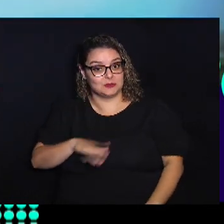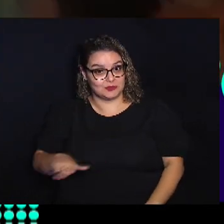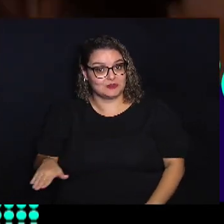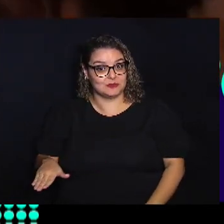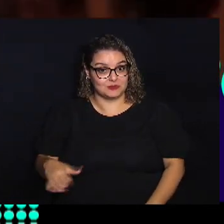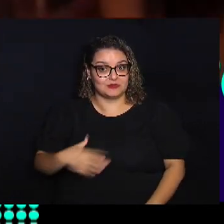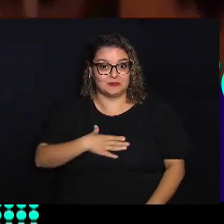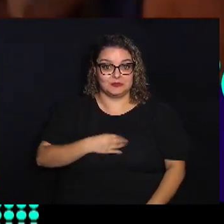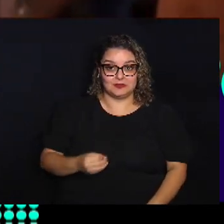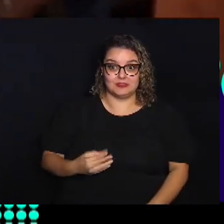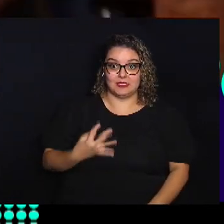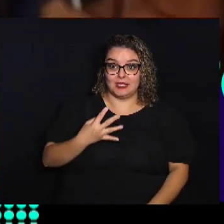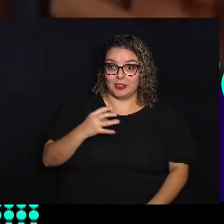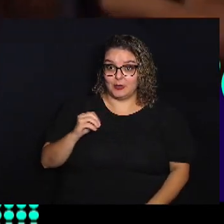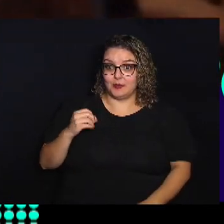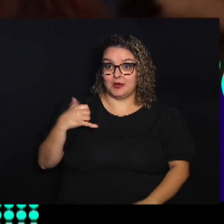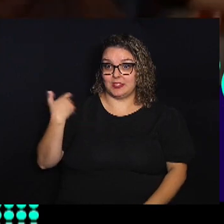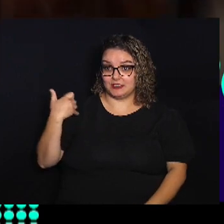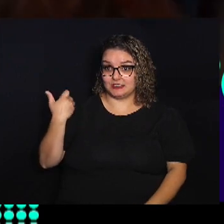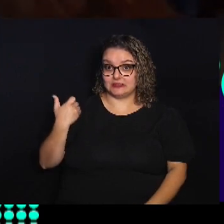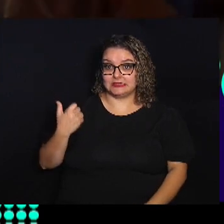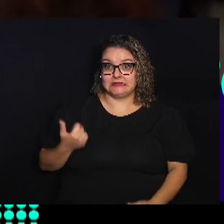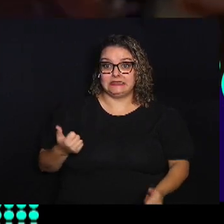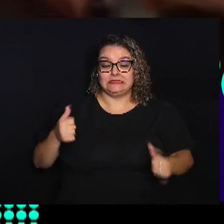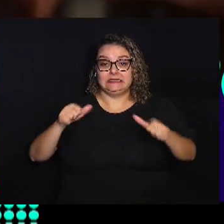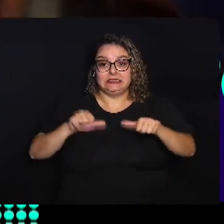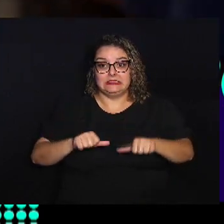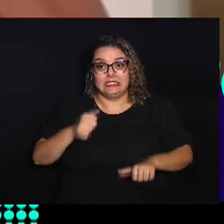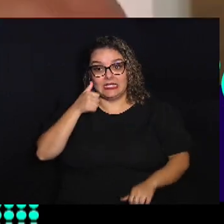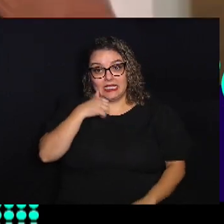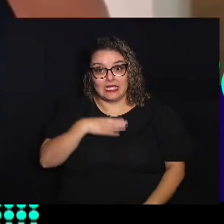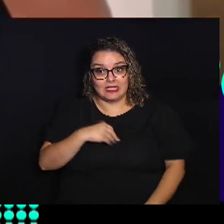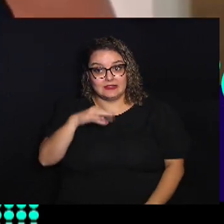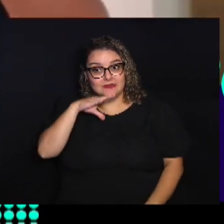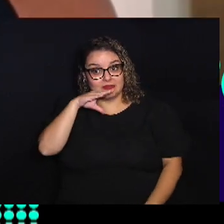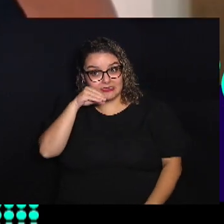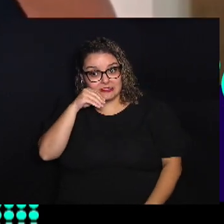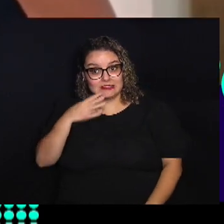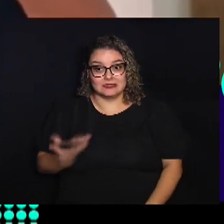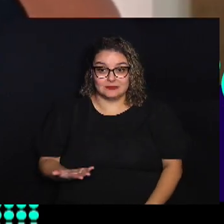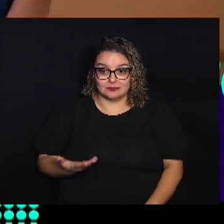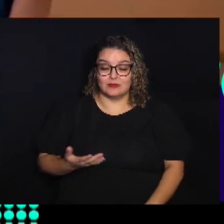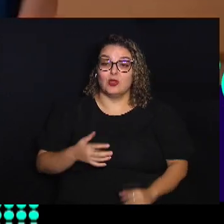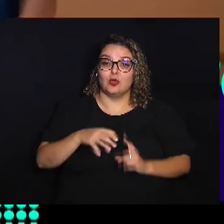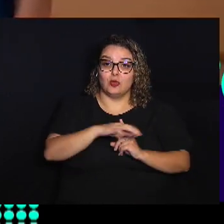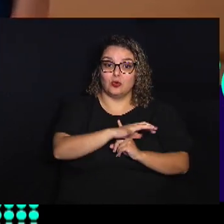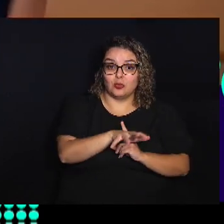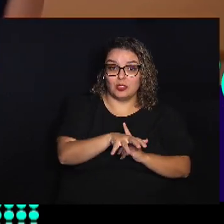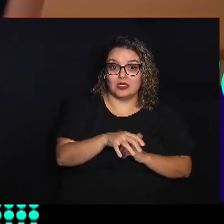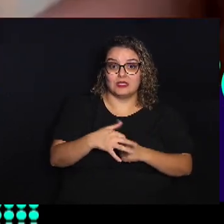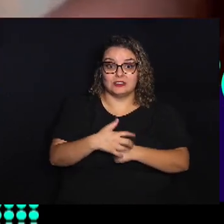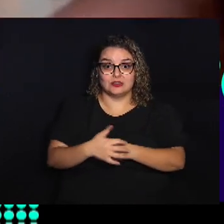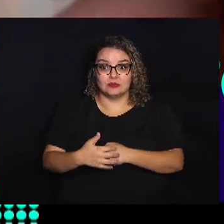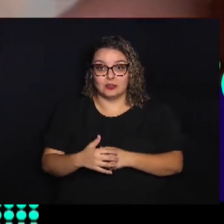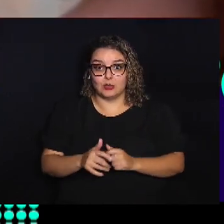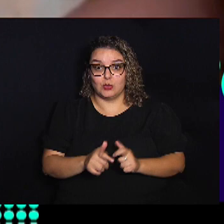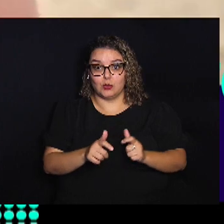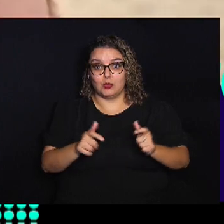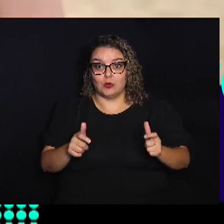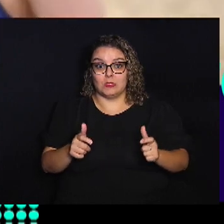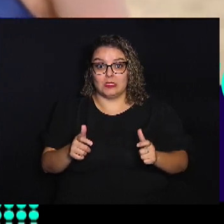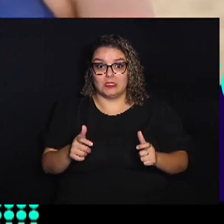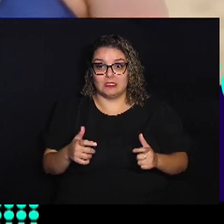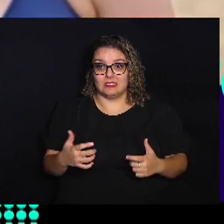completar 40 anos Está em crise Sua filha Adolescente Uma influenciadora Digital Em ascensão Não